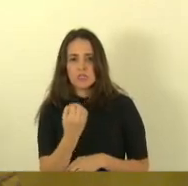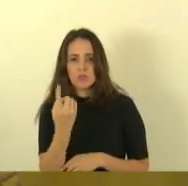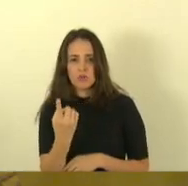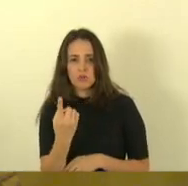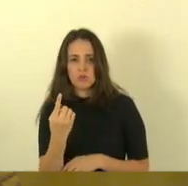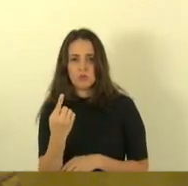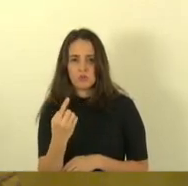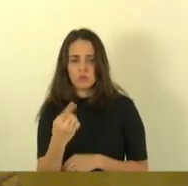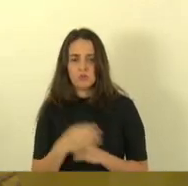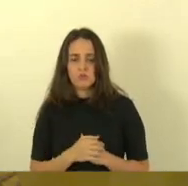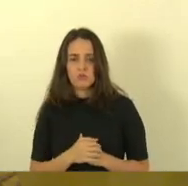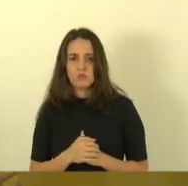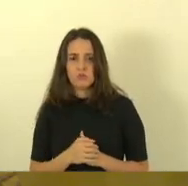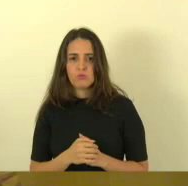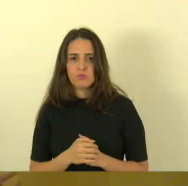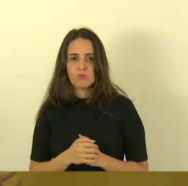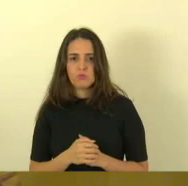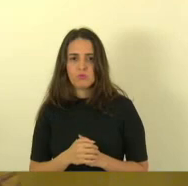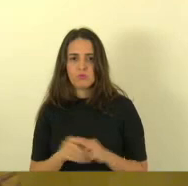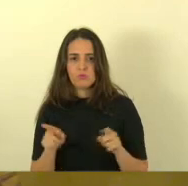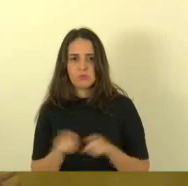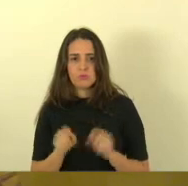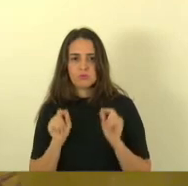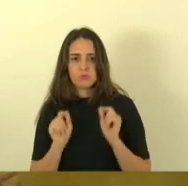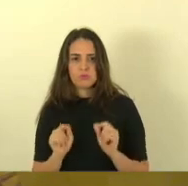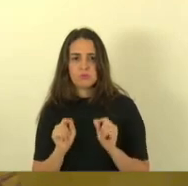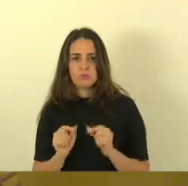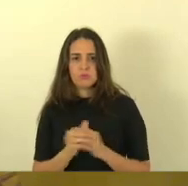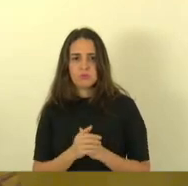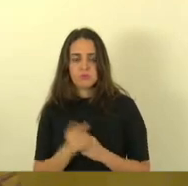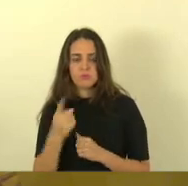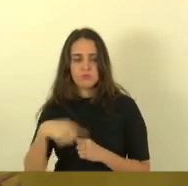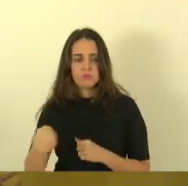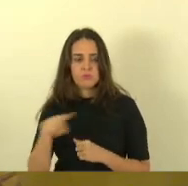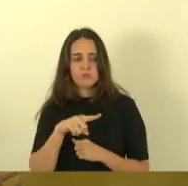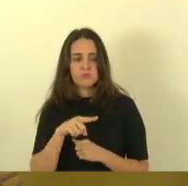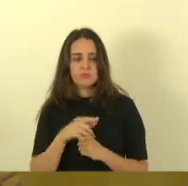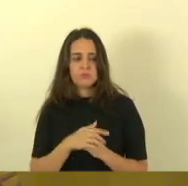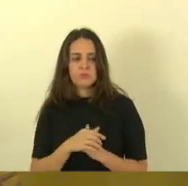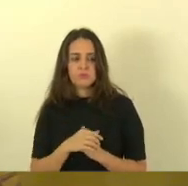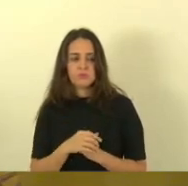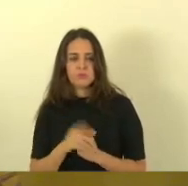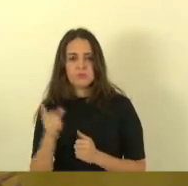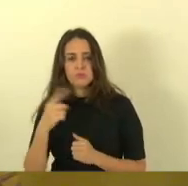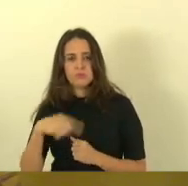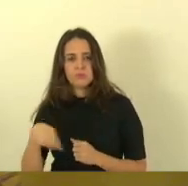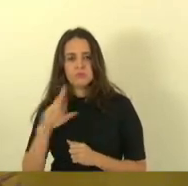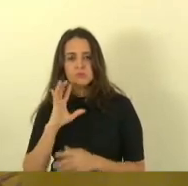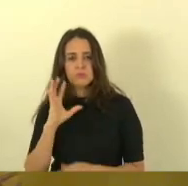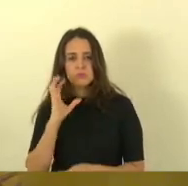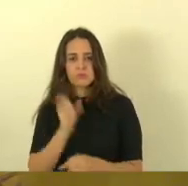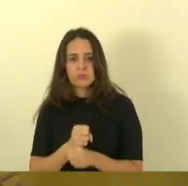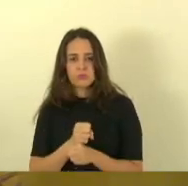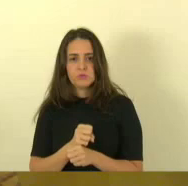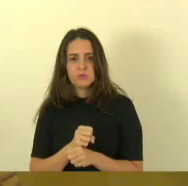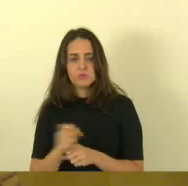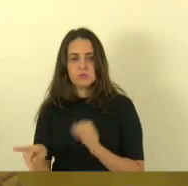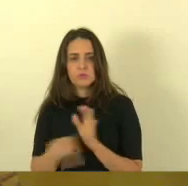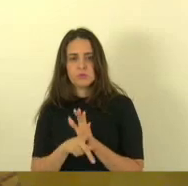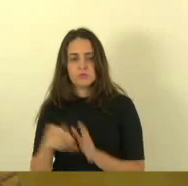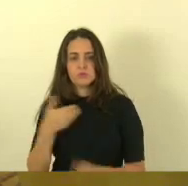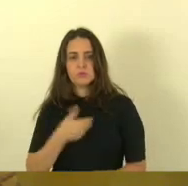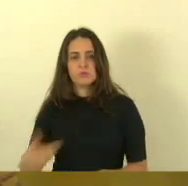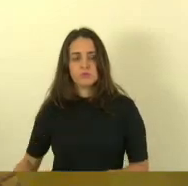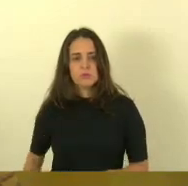por Carapina da mesma forma senhor presidente senhores e senhoras deputadas nós conclamamos aqui ao governo do Estado do Espírito Santo